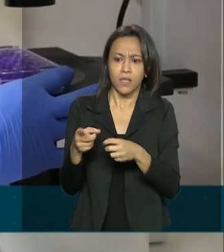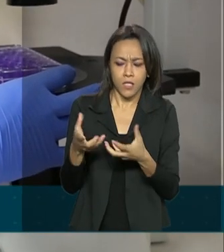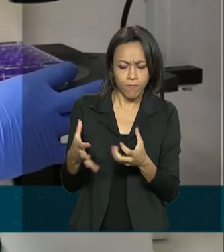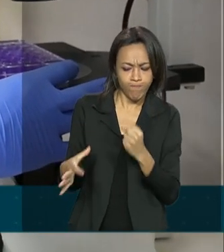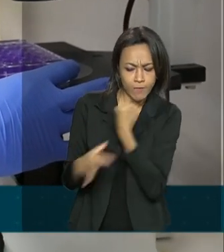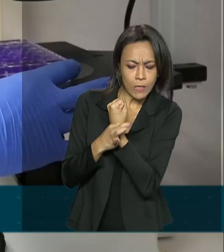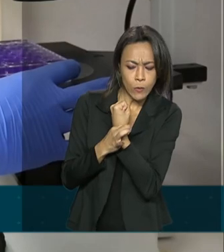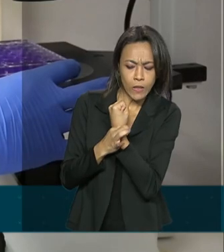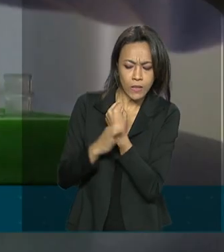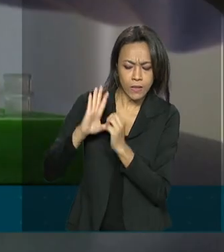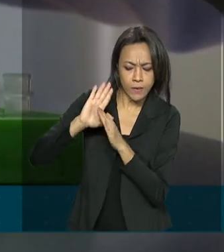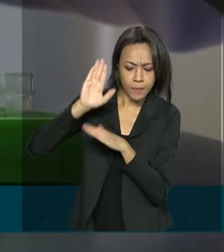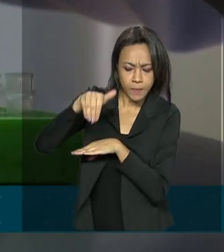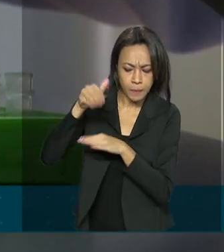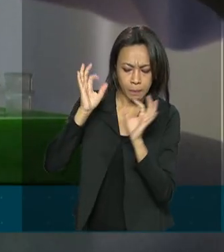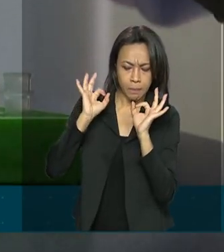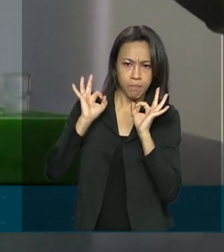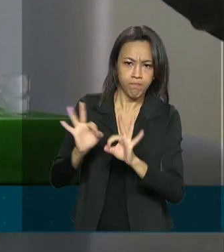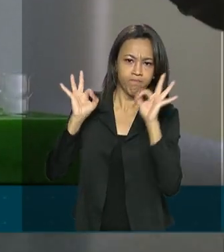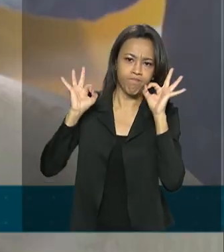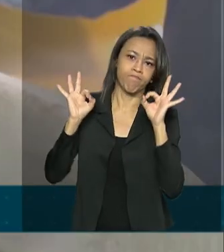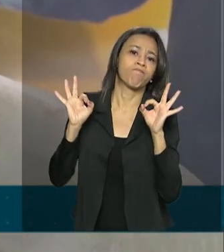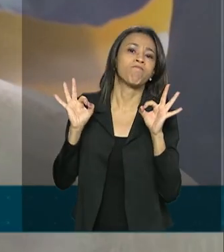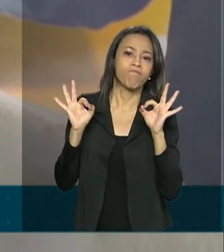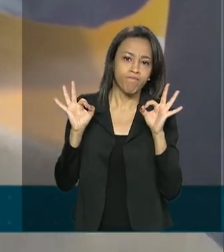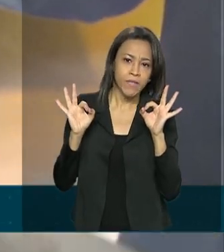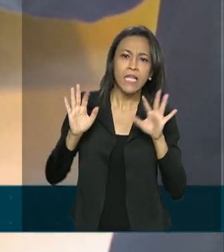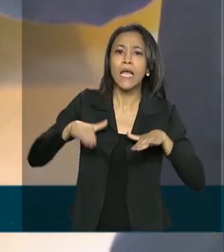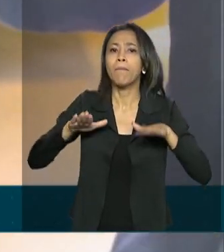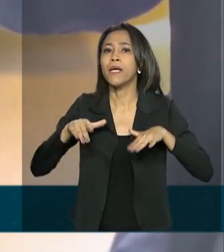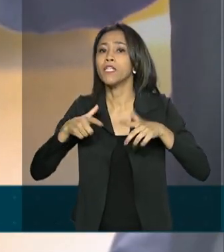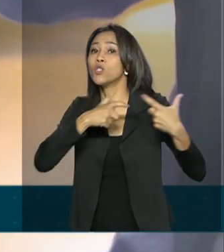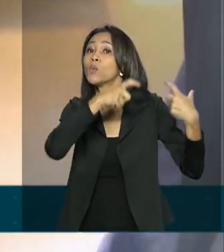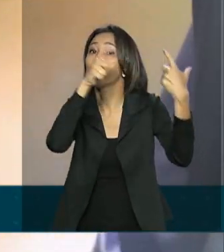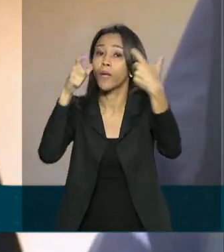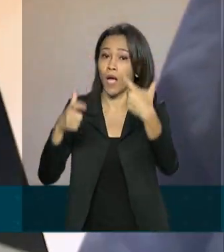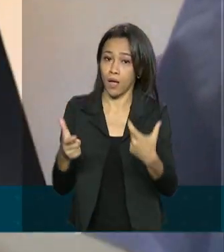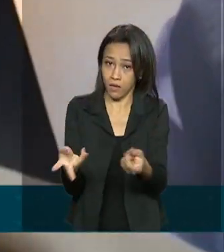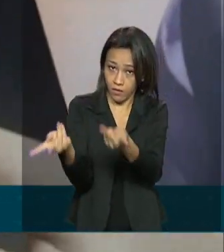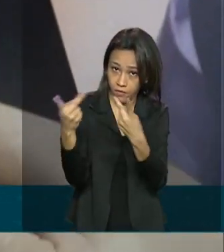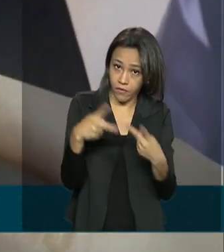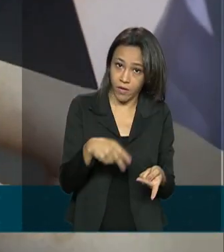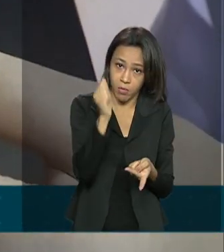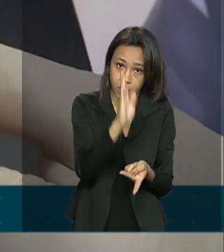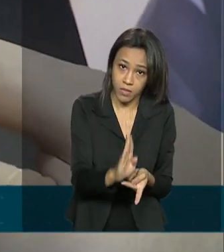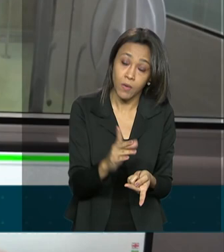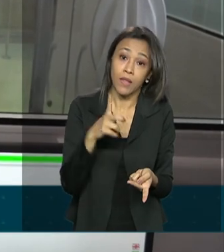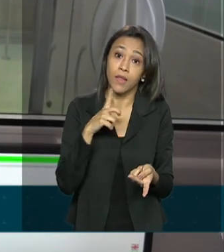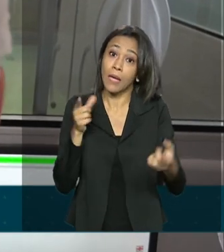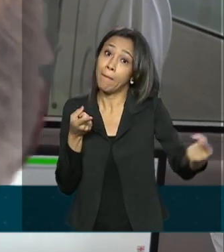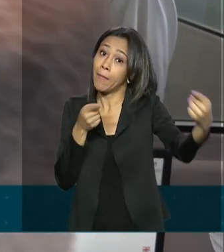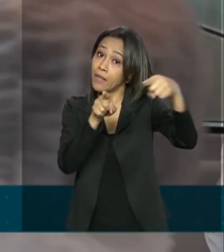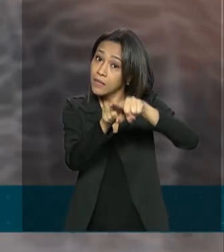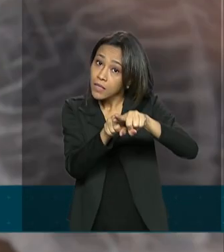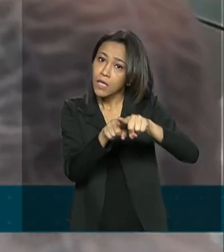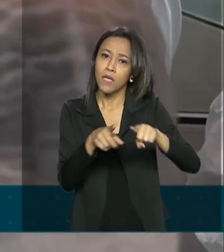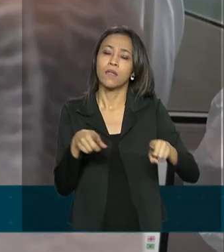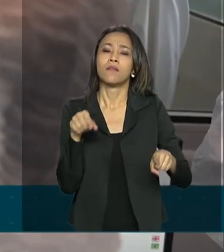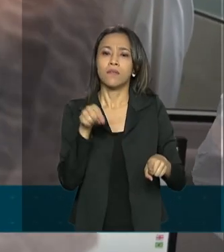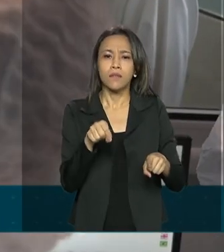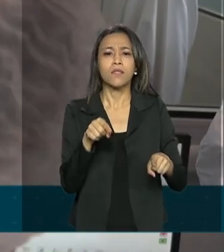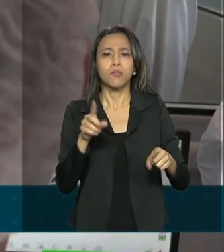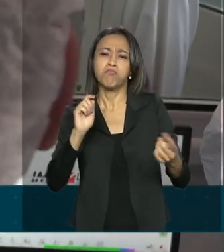segurança comprovadas, independentemente de onde venha. Ter acordo com um parceiro não impede que o Brasil